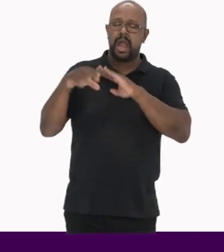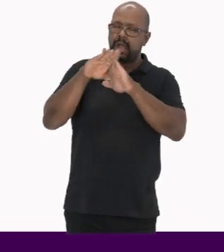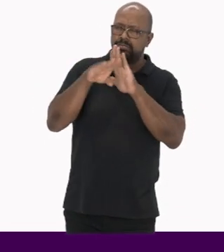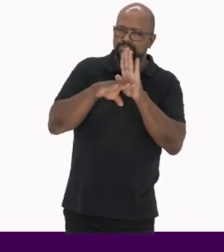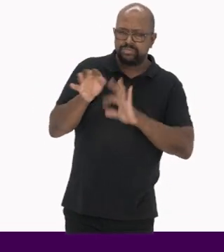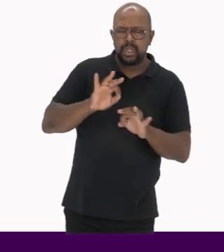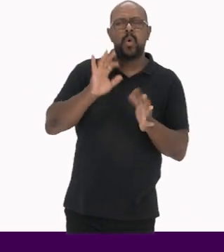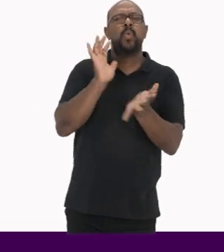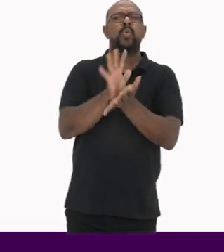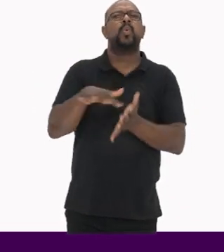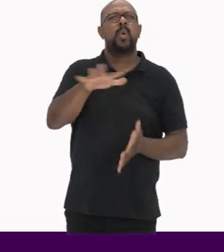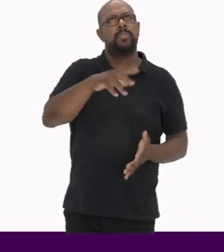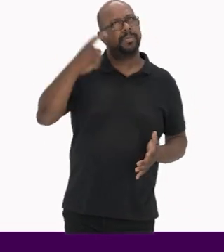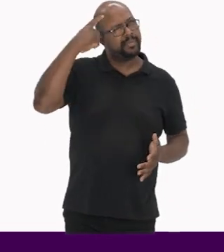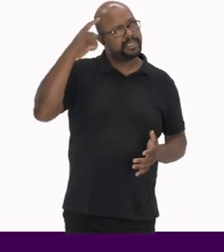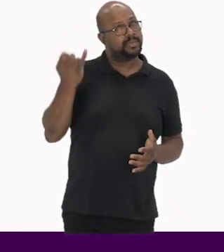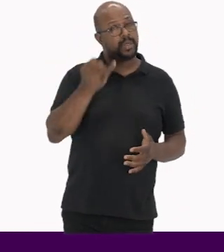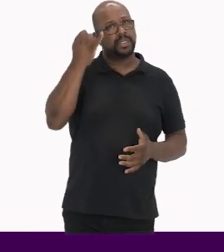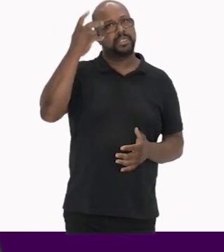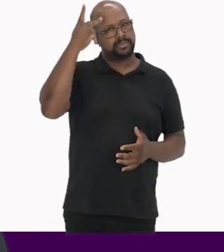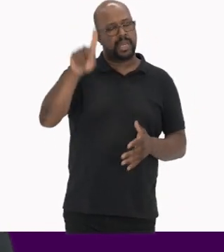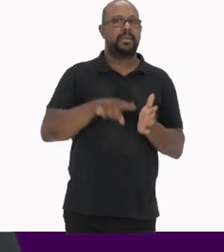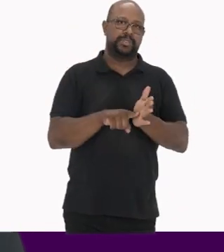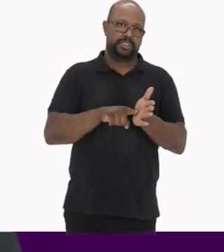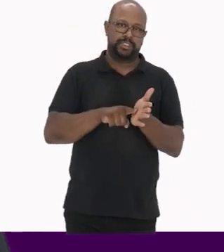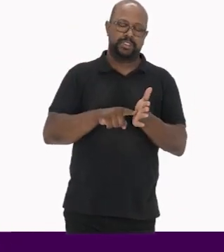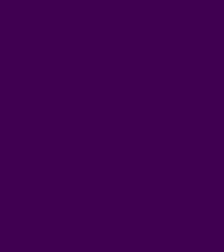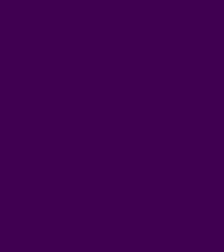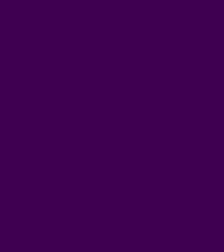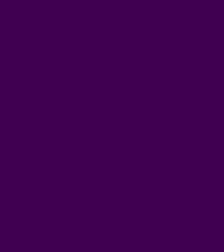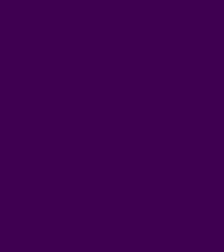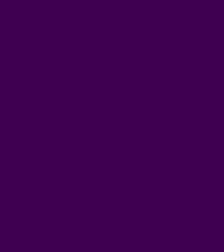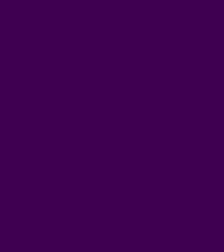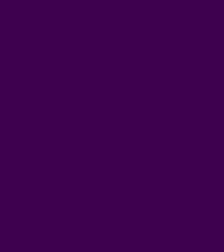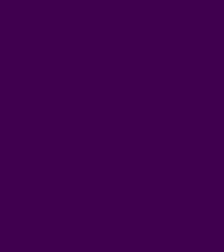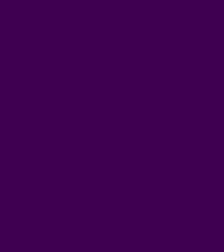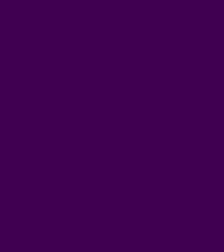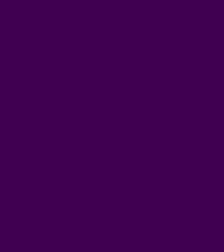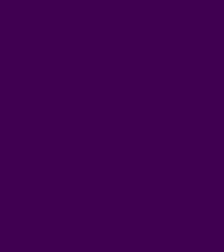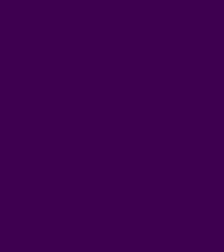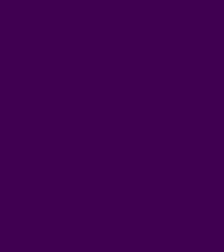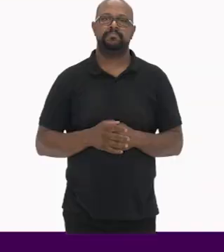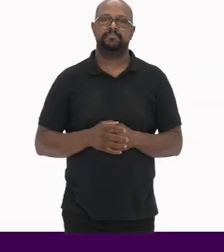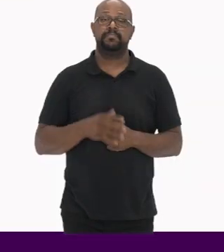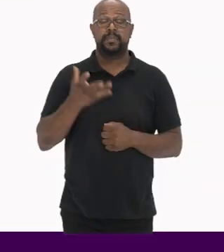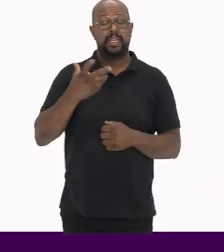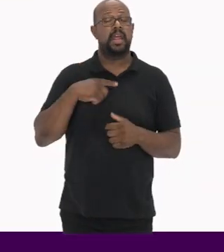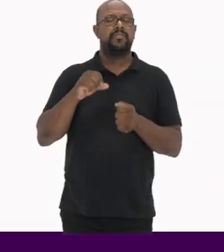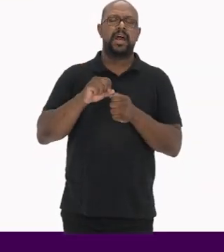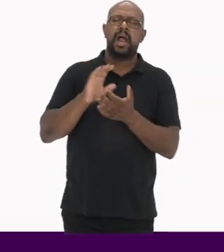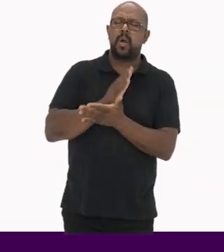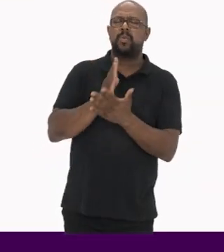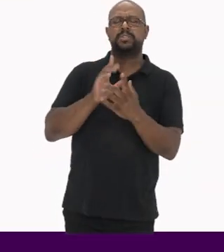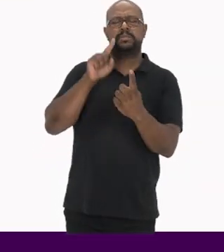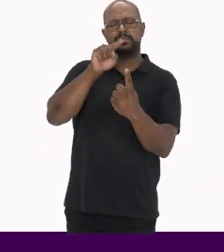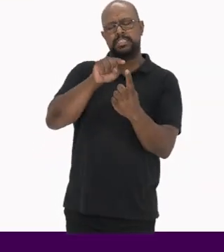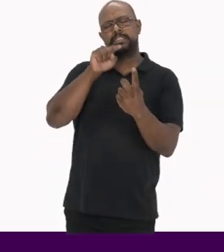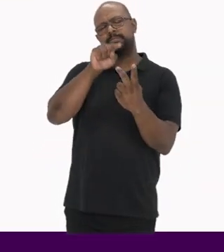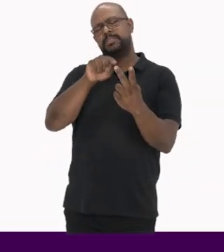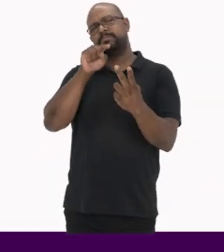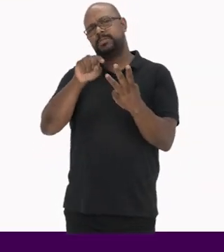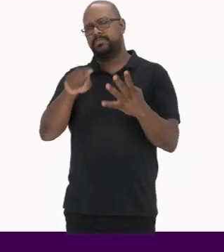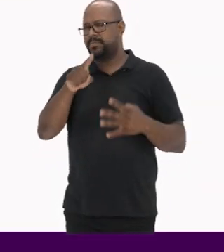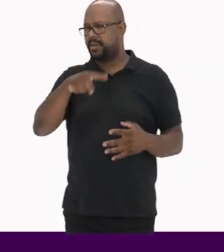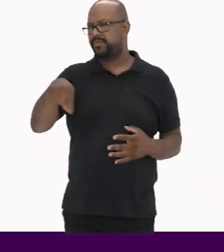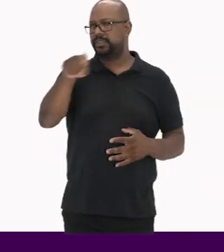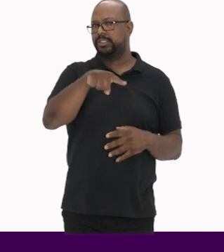os assuntos que o grupo considera importantes para a pesquisa Texto Apontamentos Quero fazer alguns apontamentos